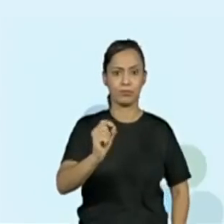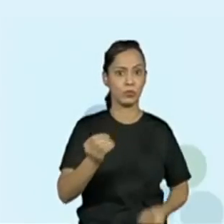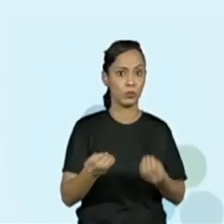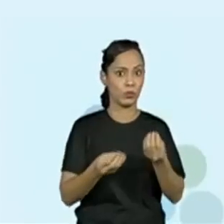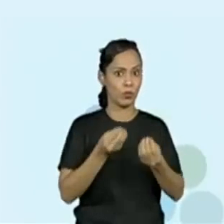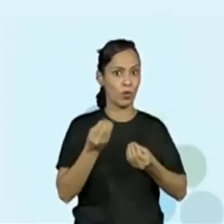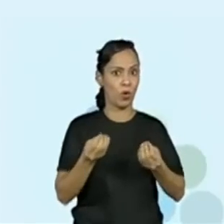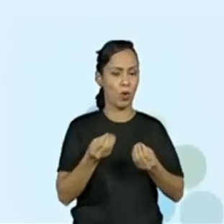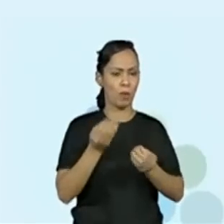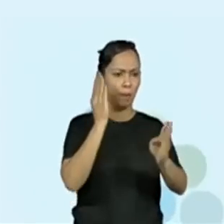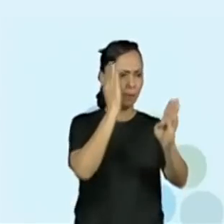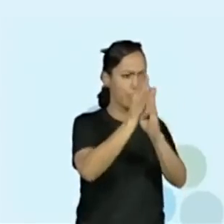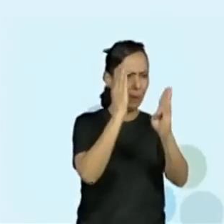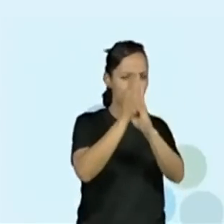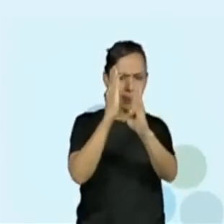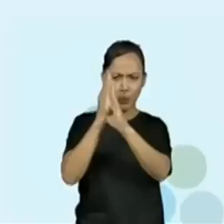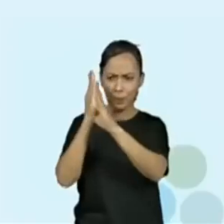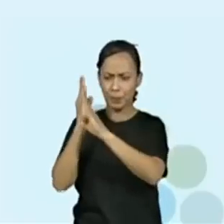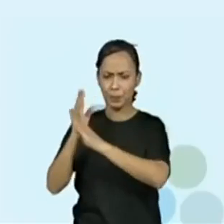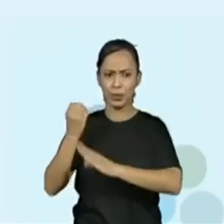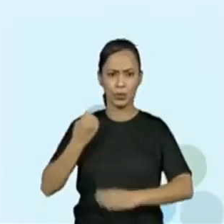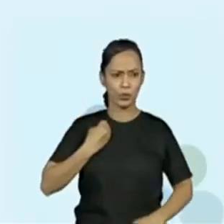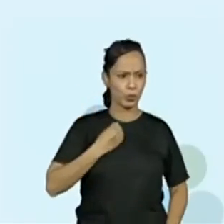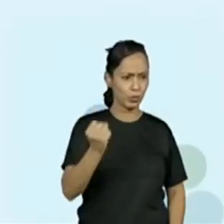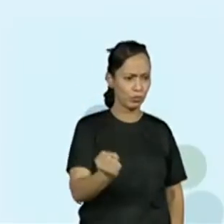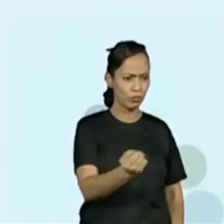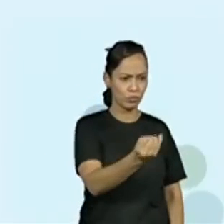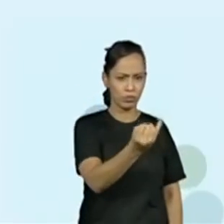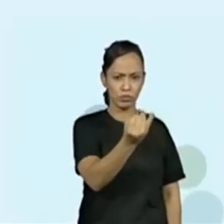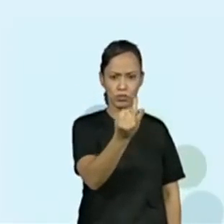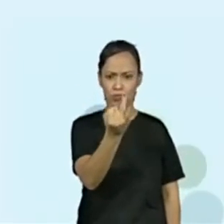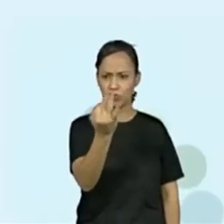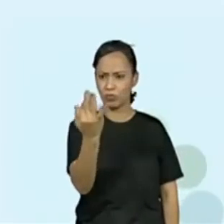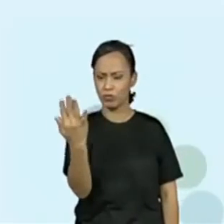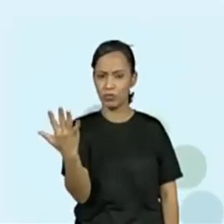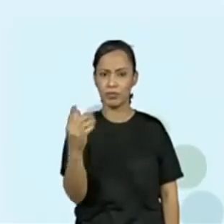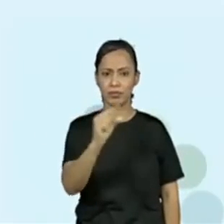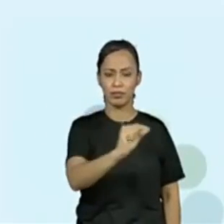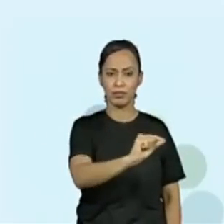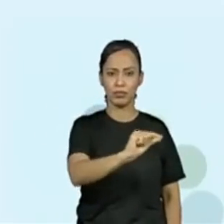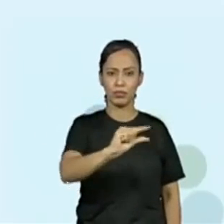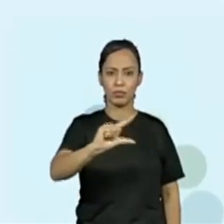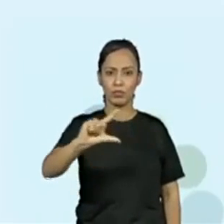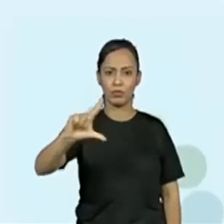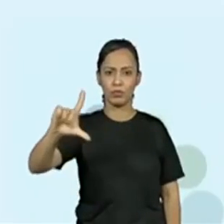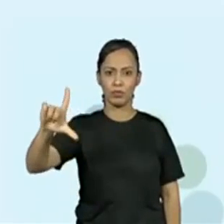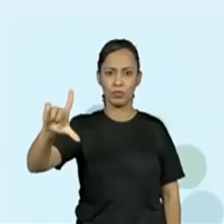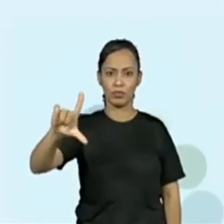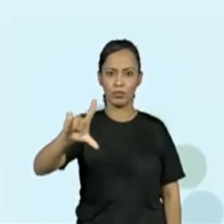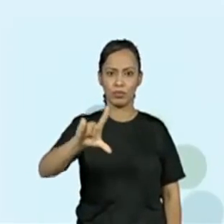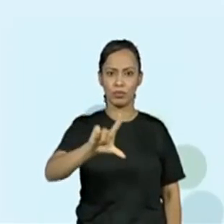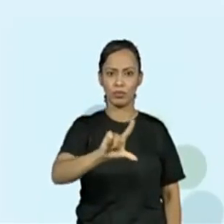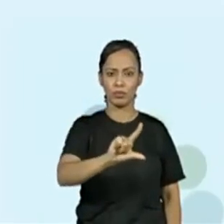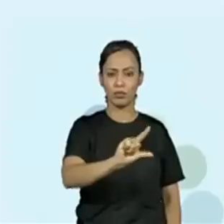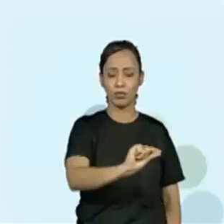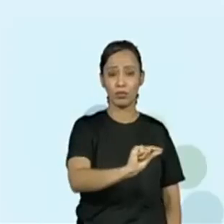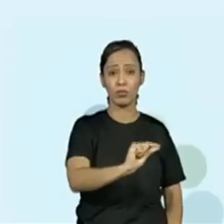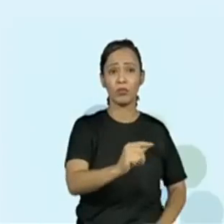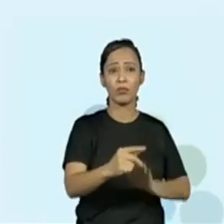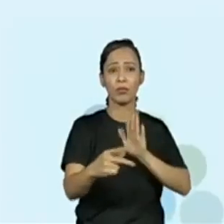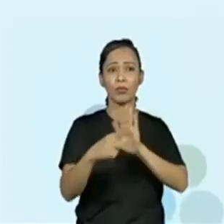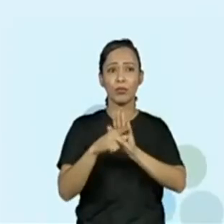regularidades em sequências ordenadas de números naturais, resultantes da